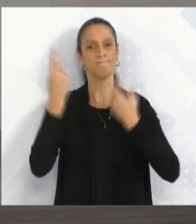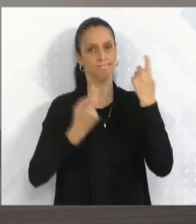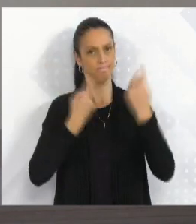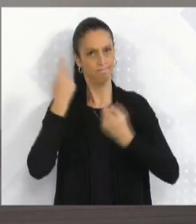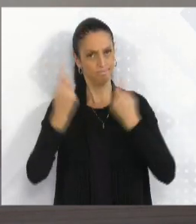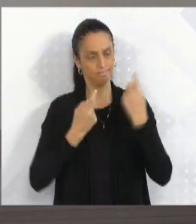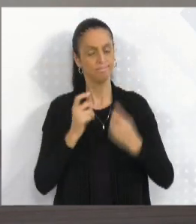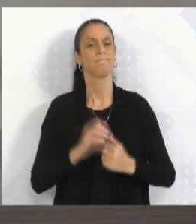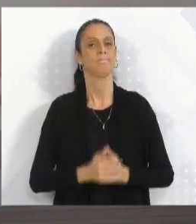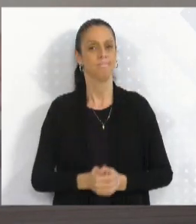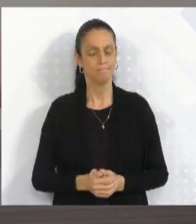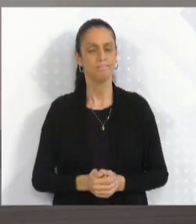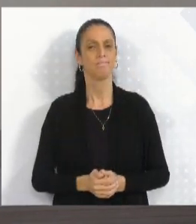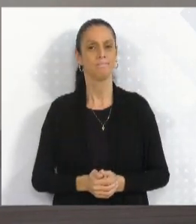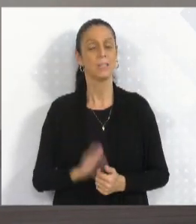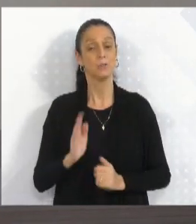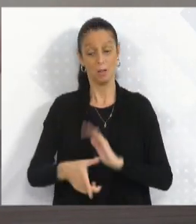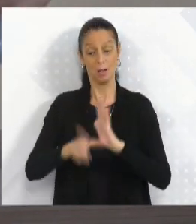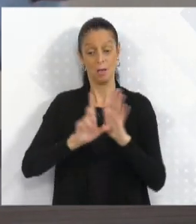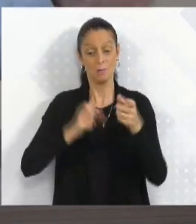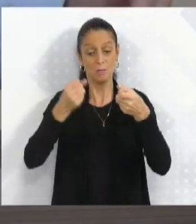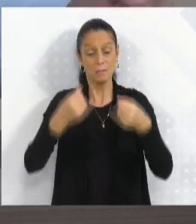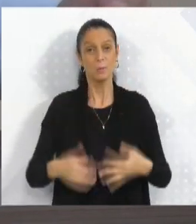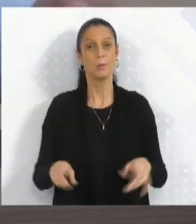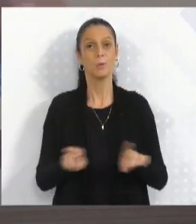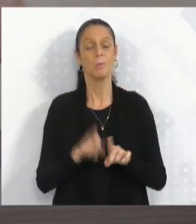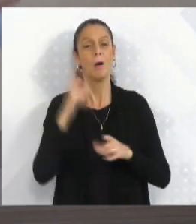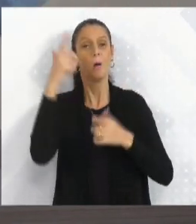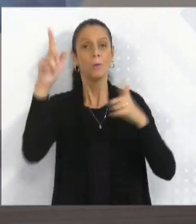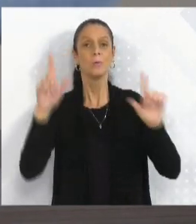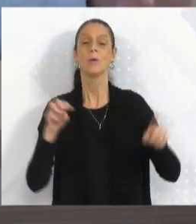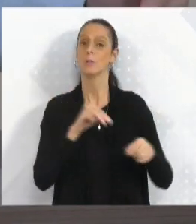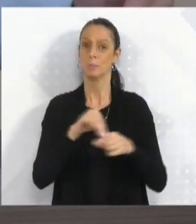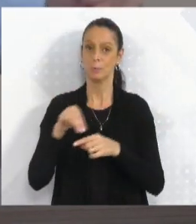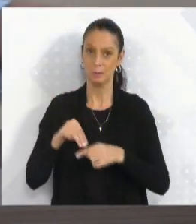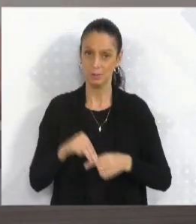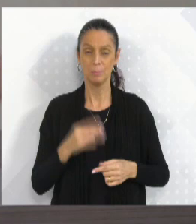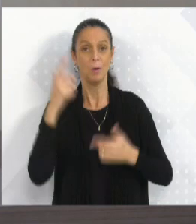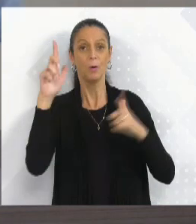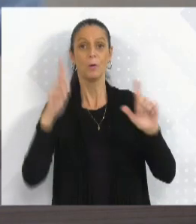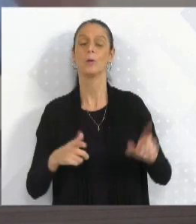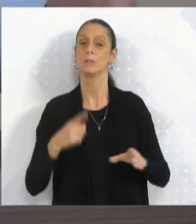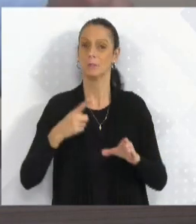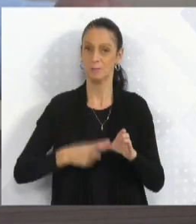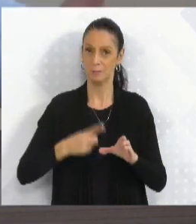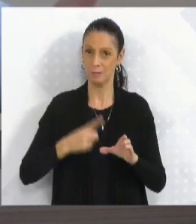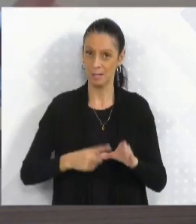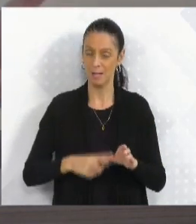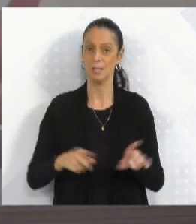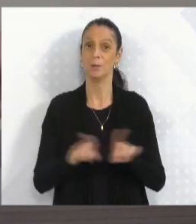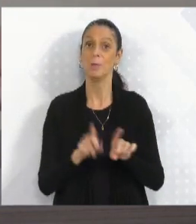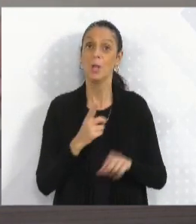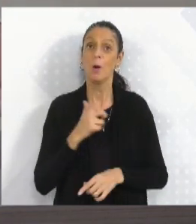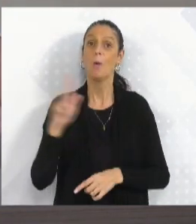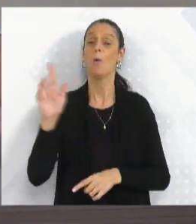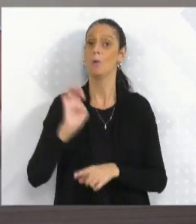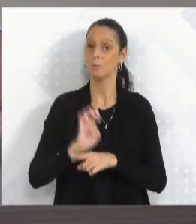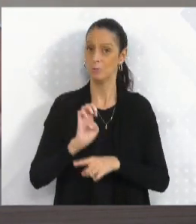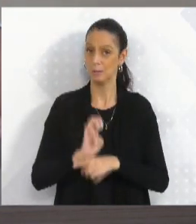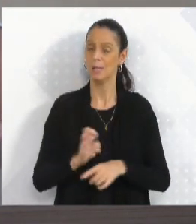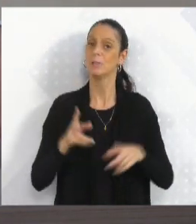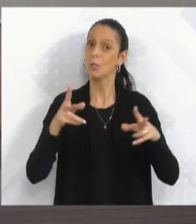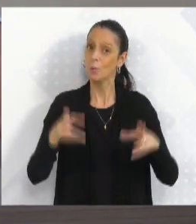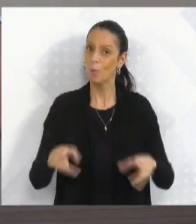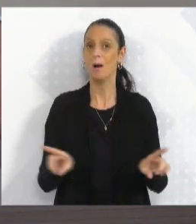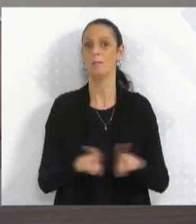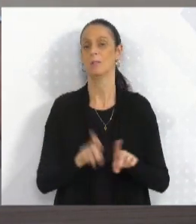excelência colocou aqui que outros municípios, outras cidades, outros estados passaram por